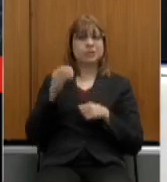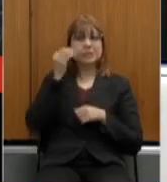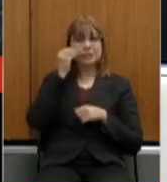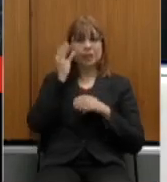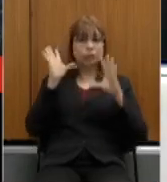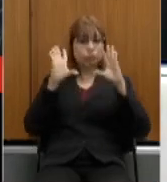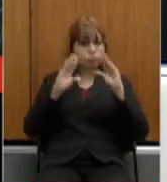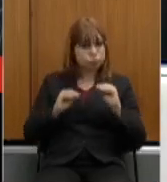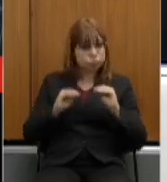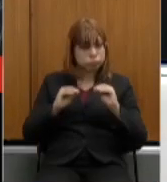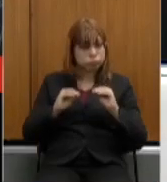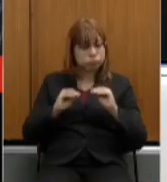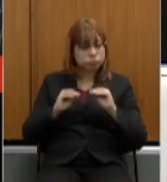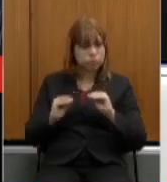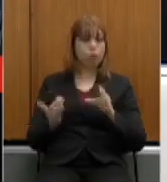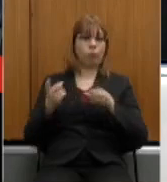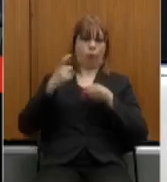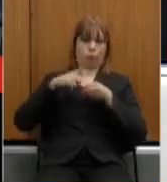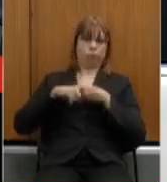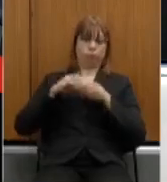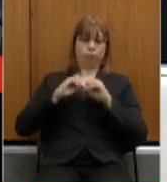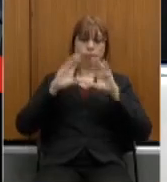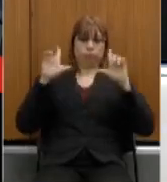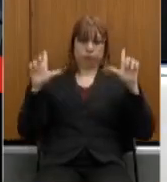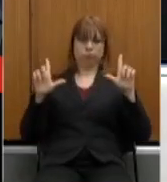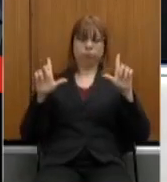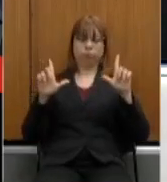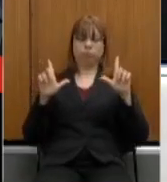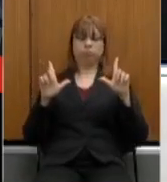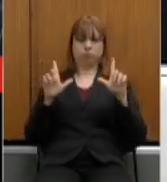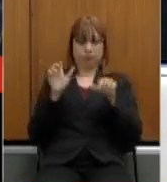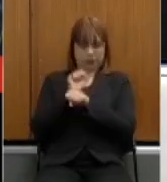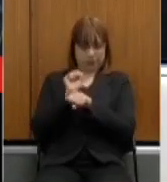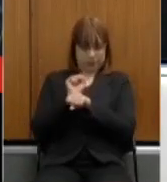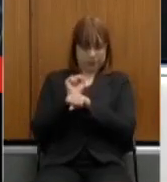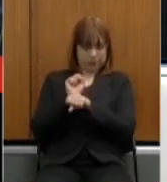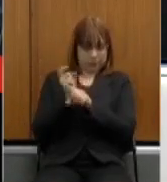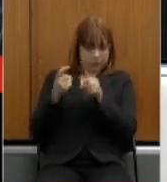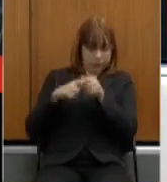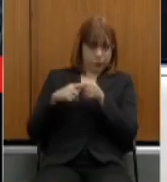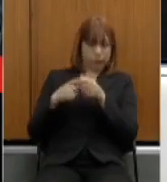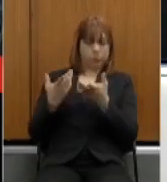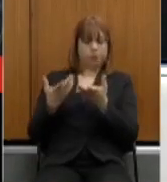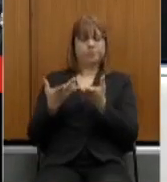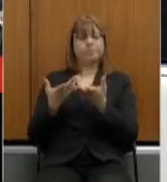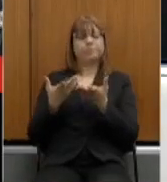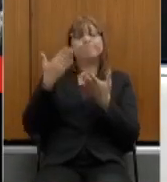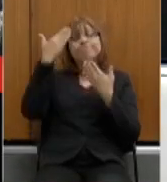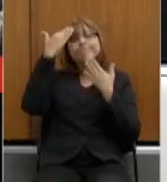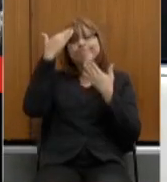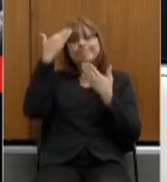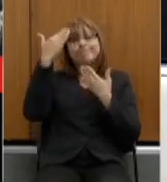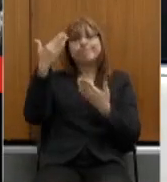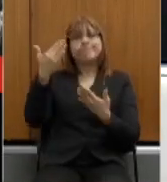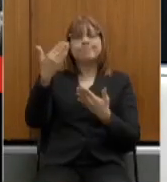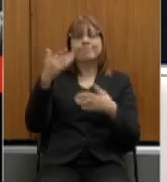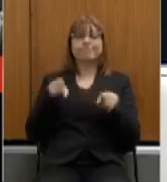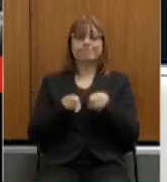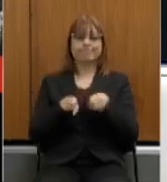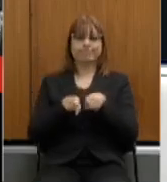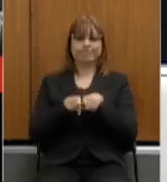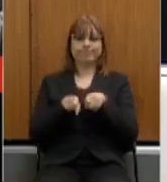nós aguardamos aqui o seu retorno nós queremos agradecer também